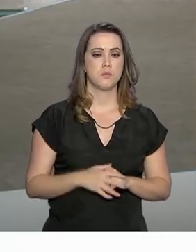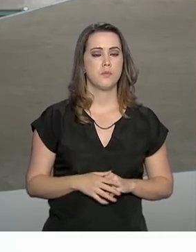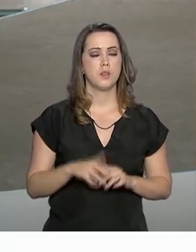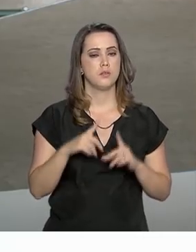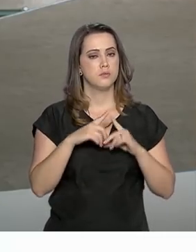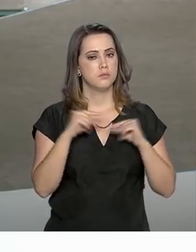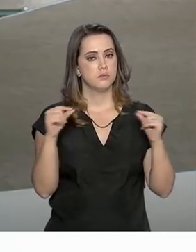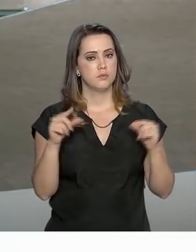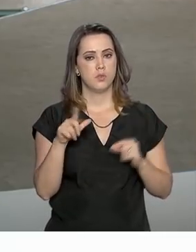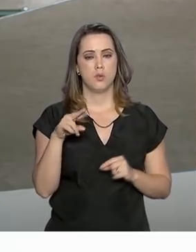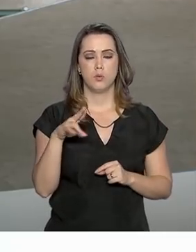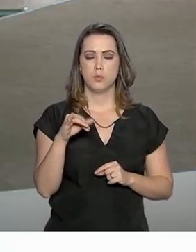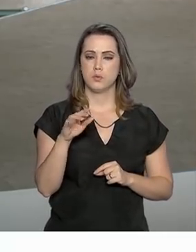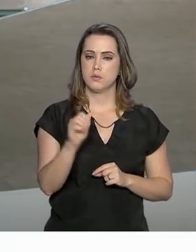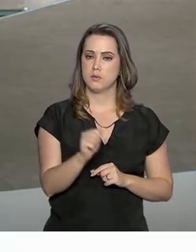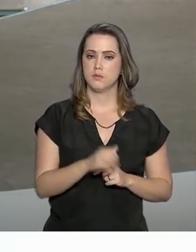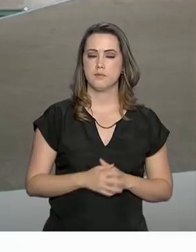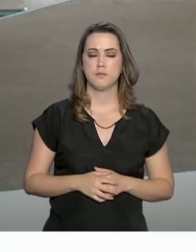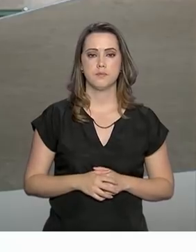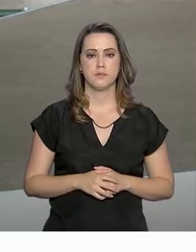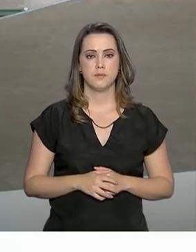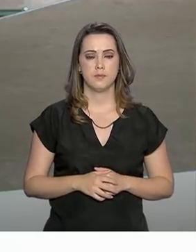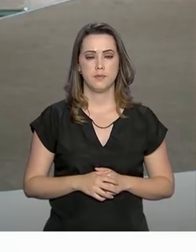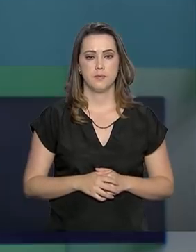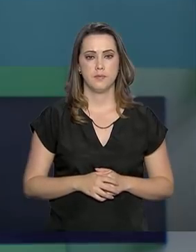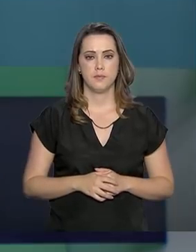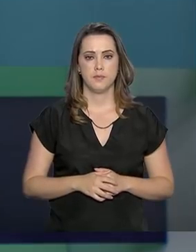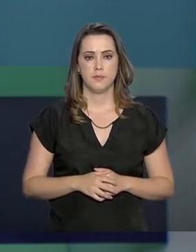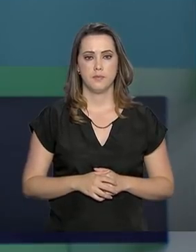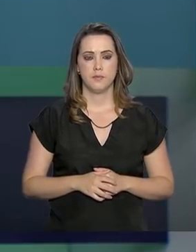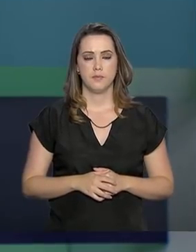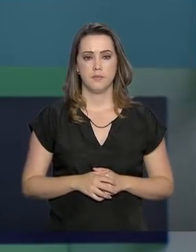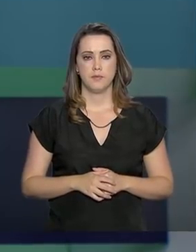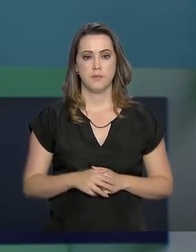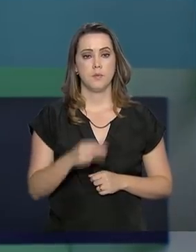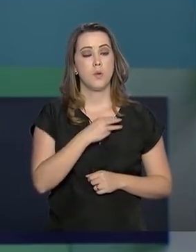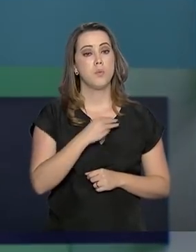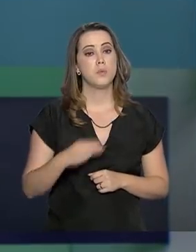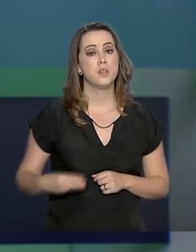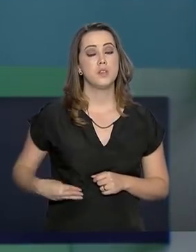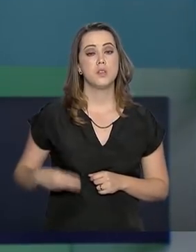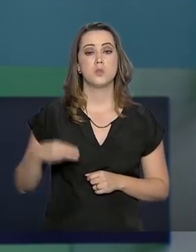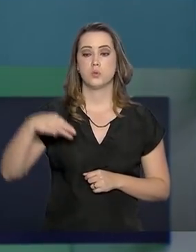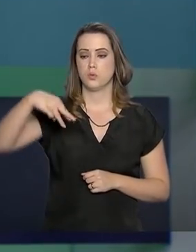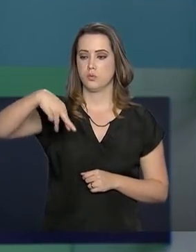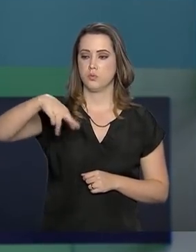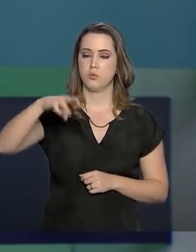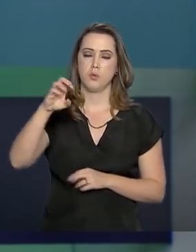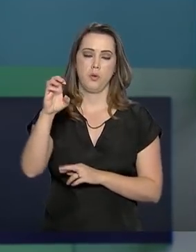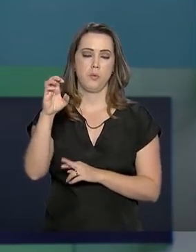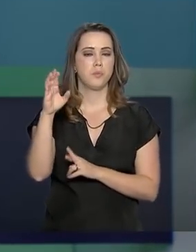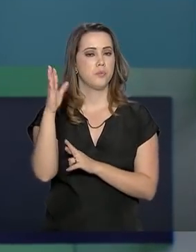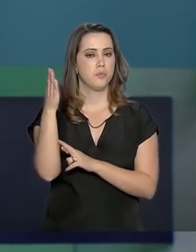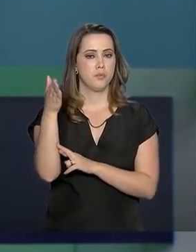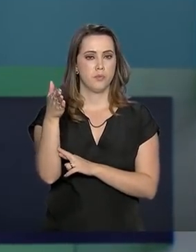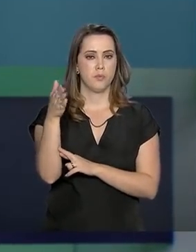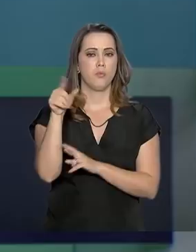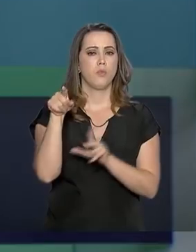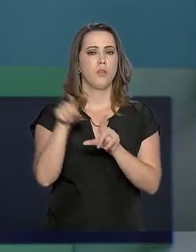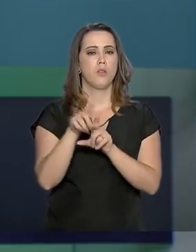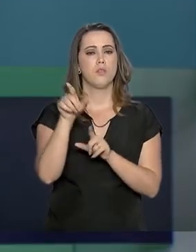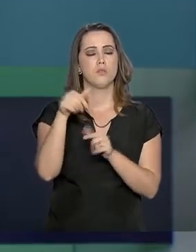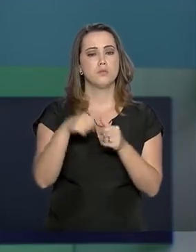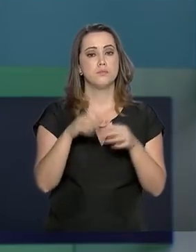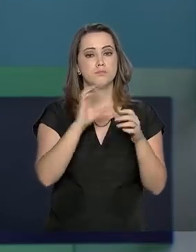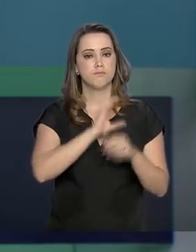De Brasília, Luciana Colares de Holanda. O ministro das Relações Exteriores, Ernesto